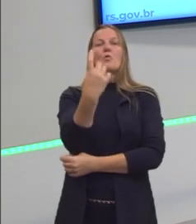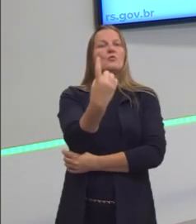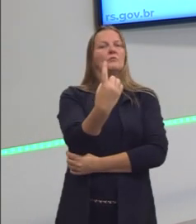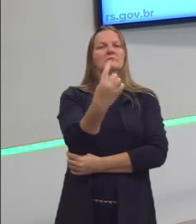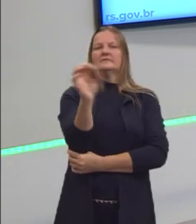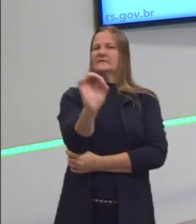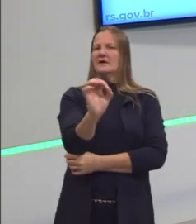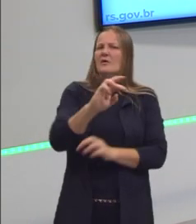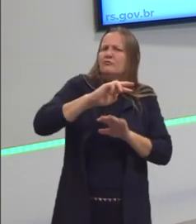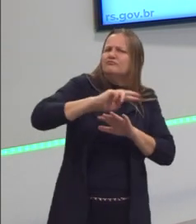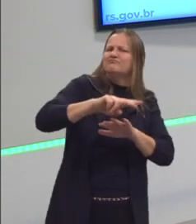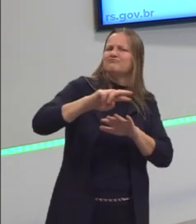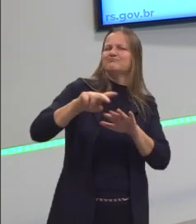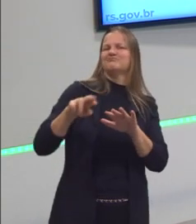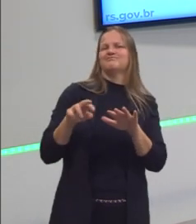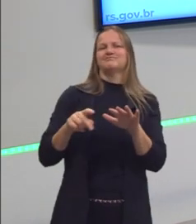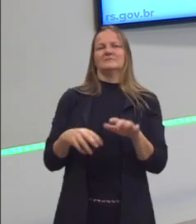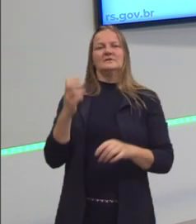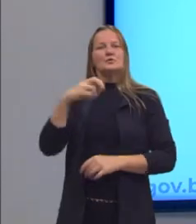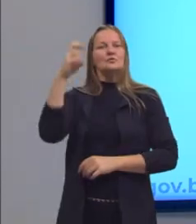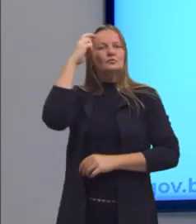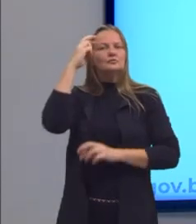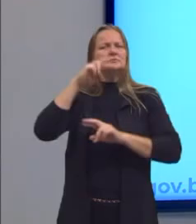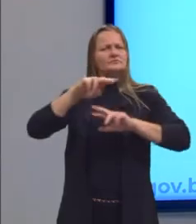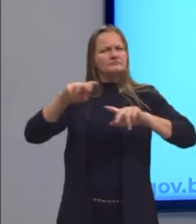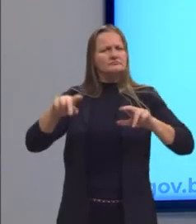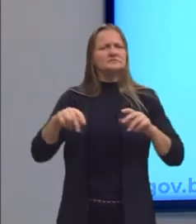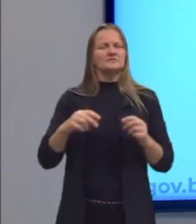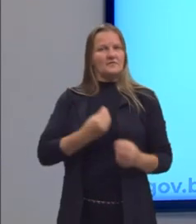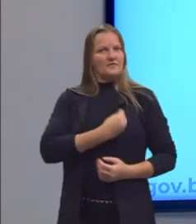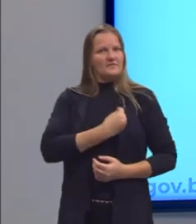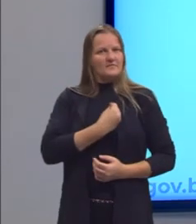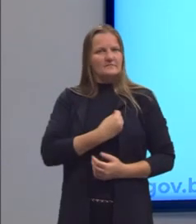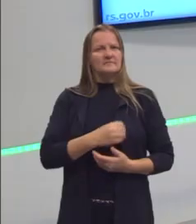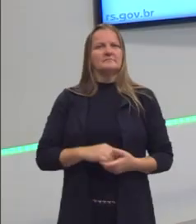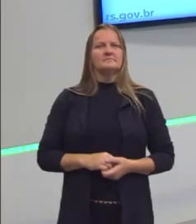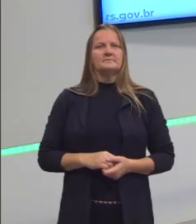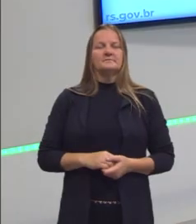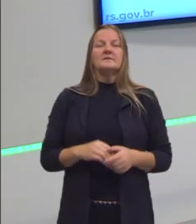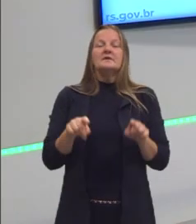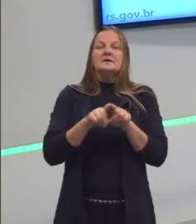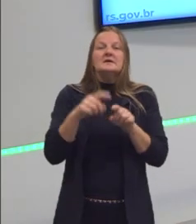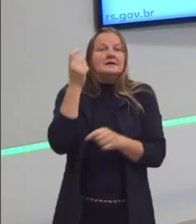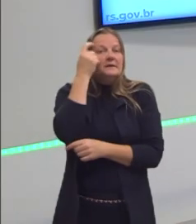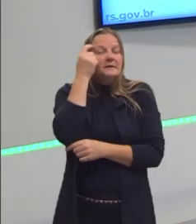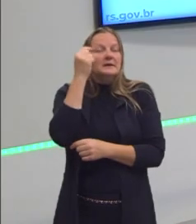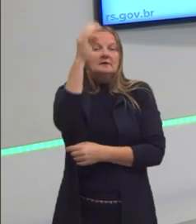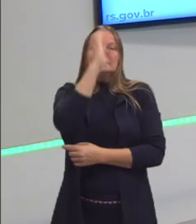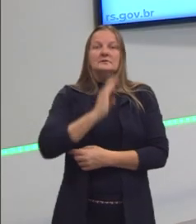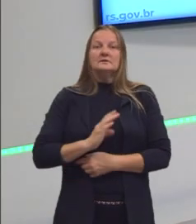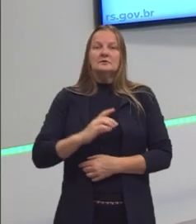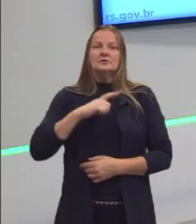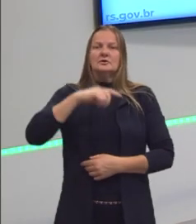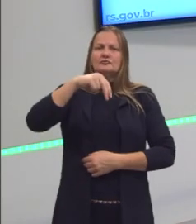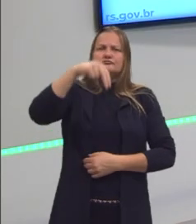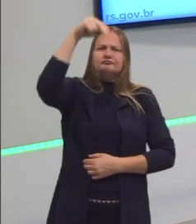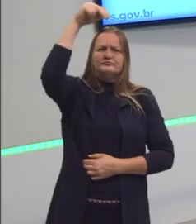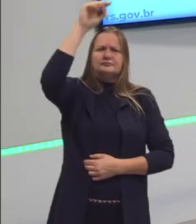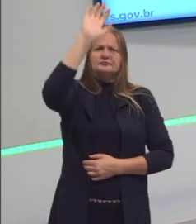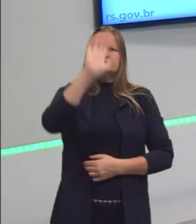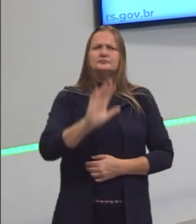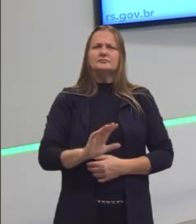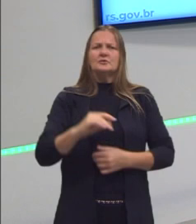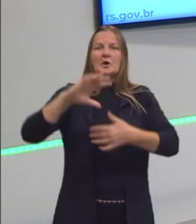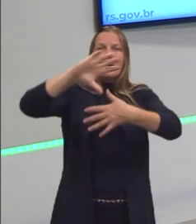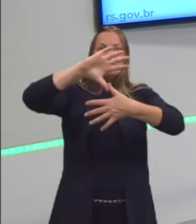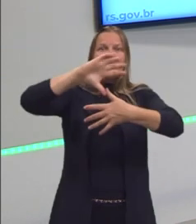Não, tem muitas culturas, muitas formas diferentes de se viver. Isso, se a gente pensar, o Brasil já tem uma diversidade enorme e,